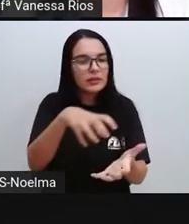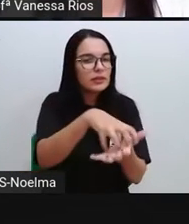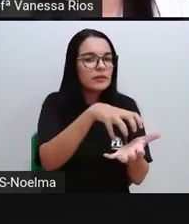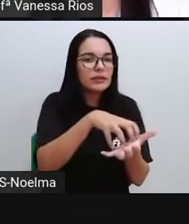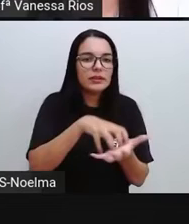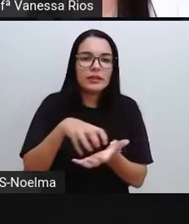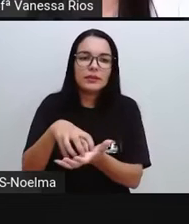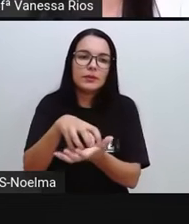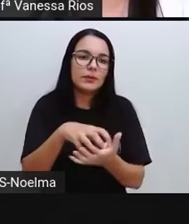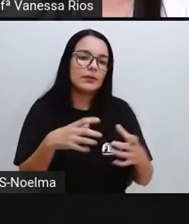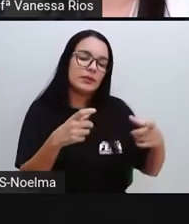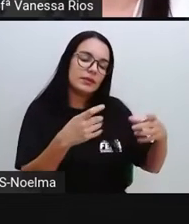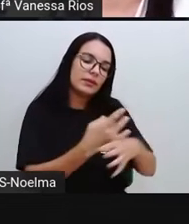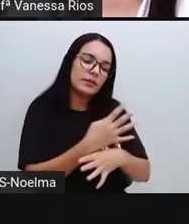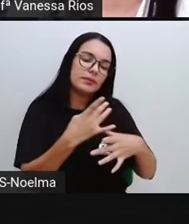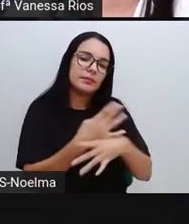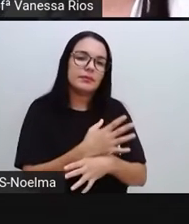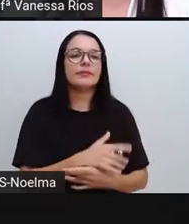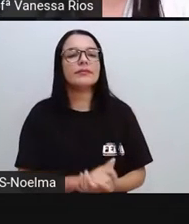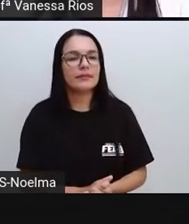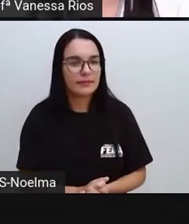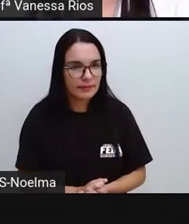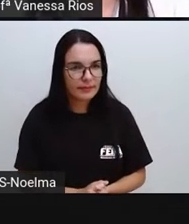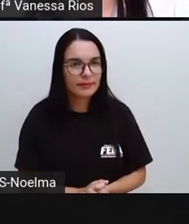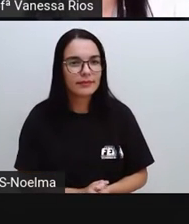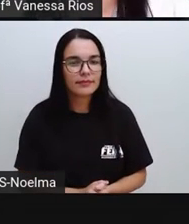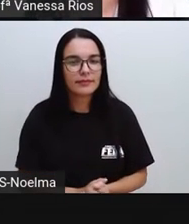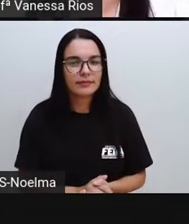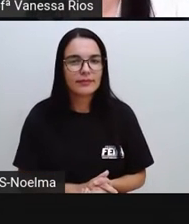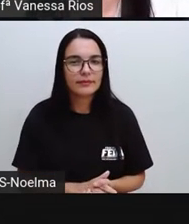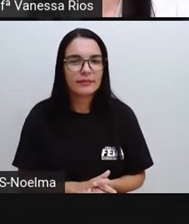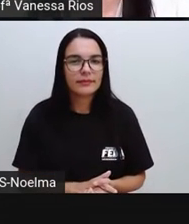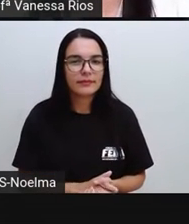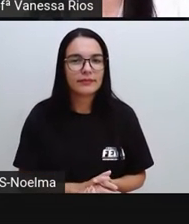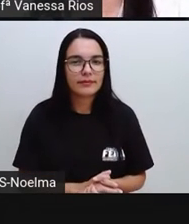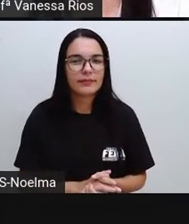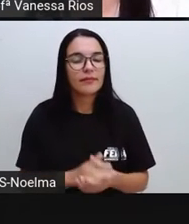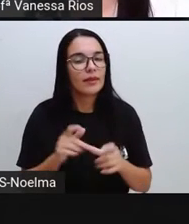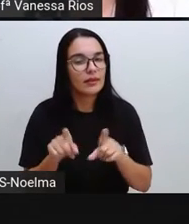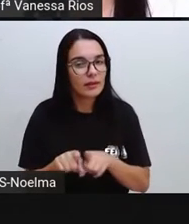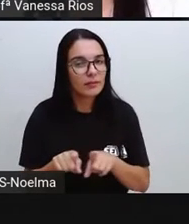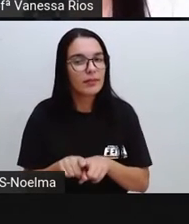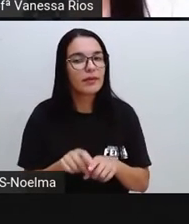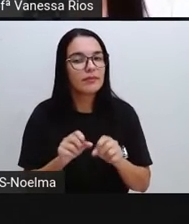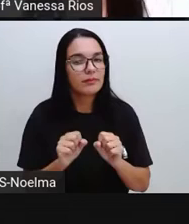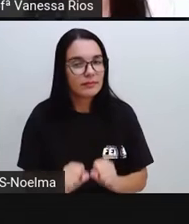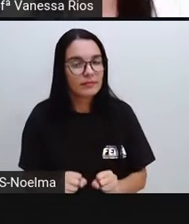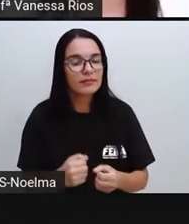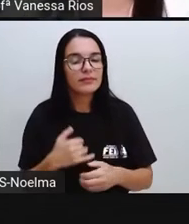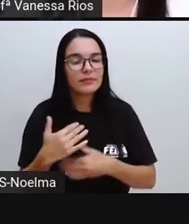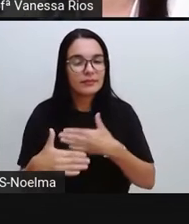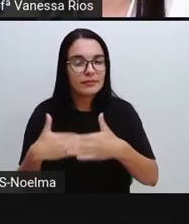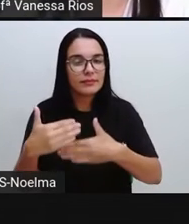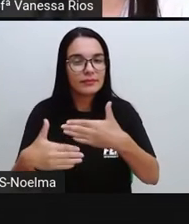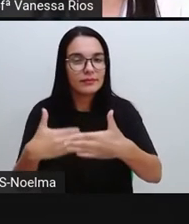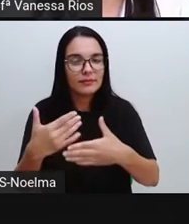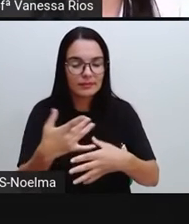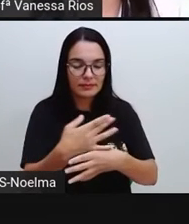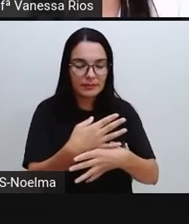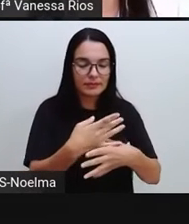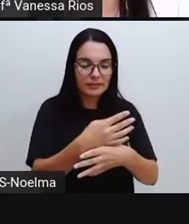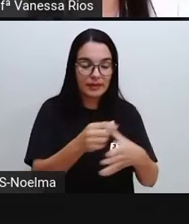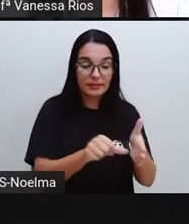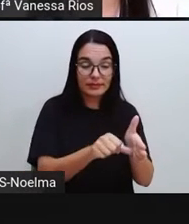dessa transição entre nomadismo e sedentarismo, mas ela vai proporcionar também o surgimento dos